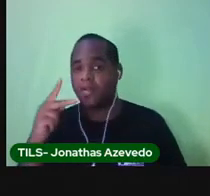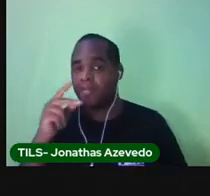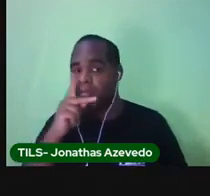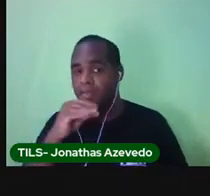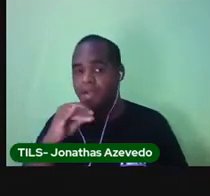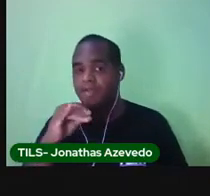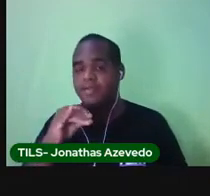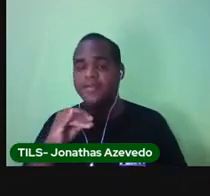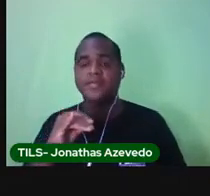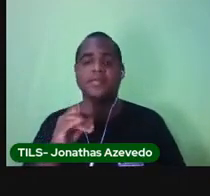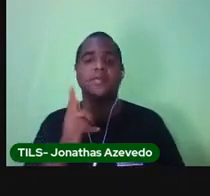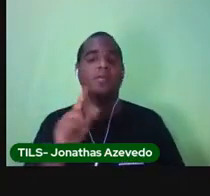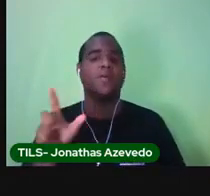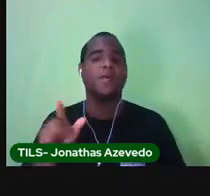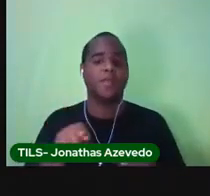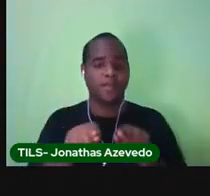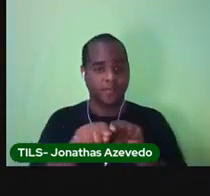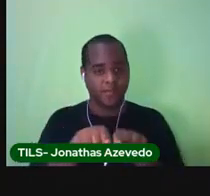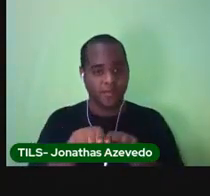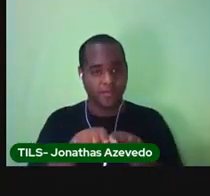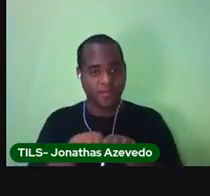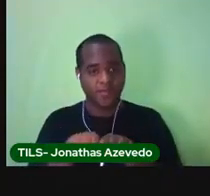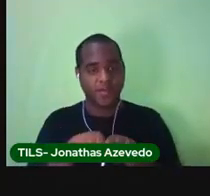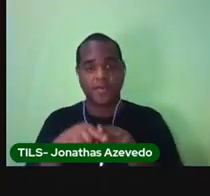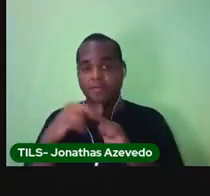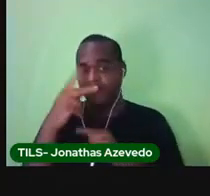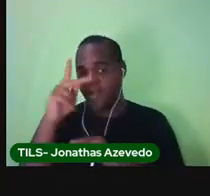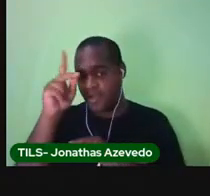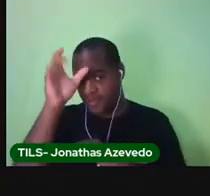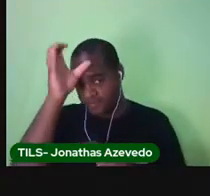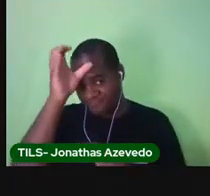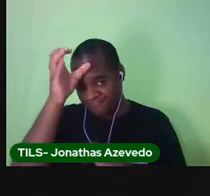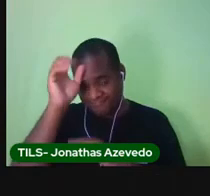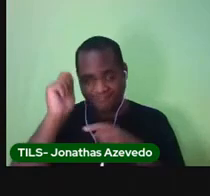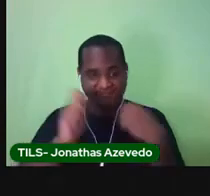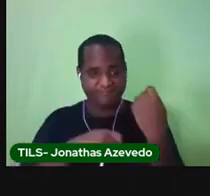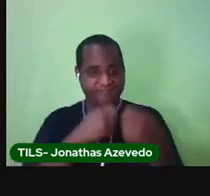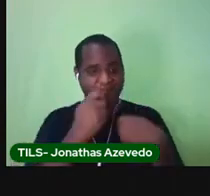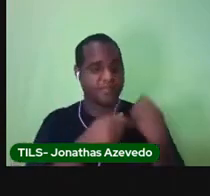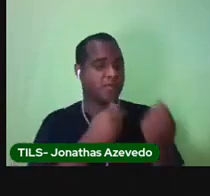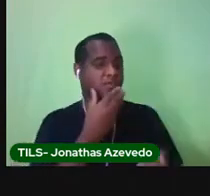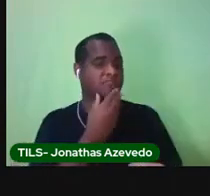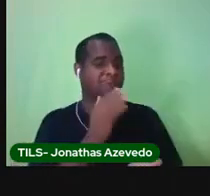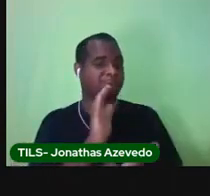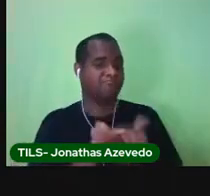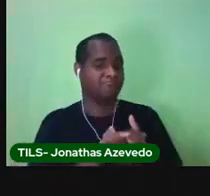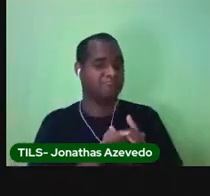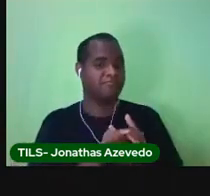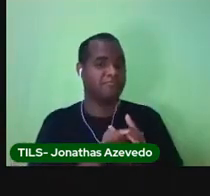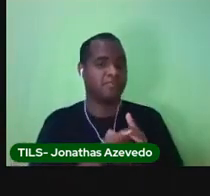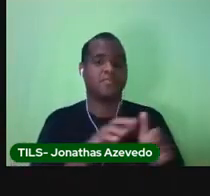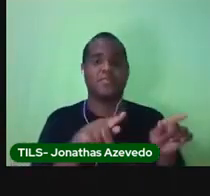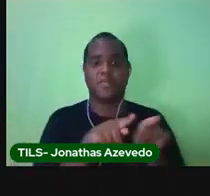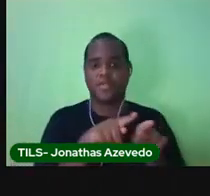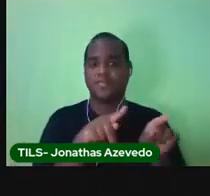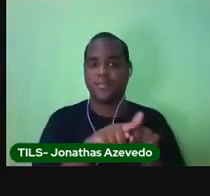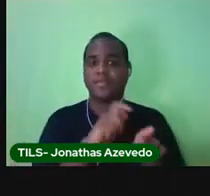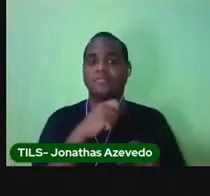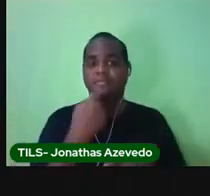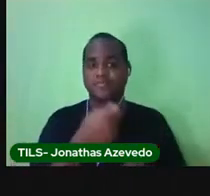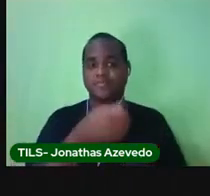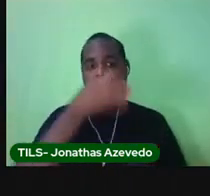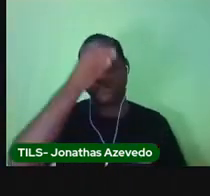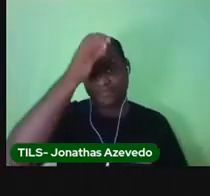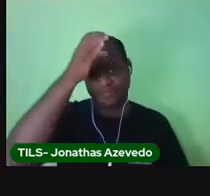Os irmãos do meu pai e da minha mãe são os meus tios. E os maridos e as mulheres deles também.